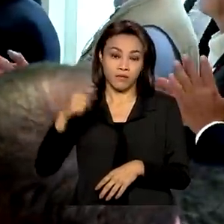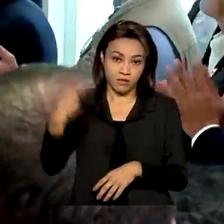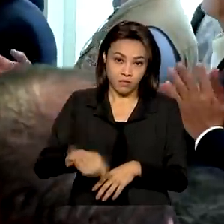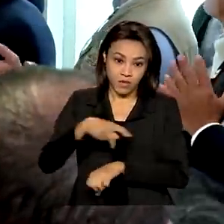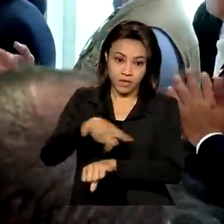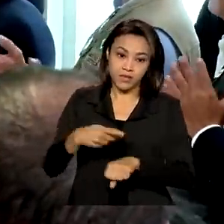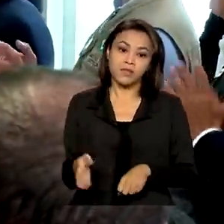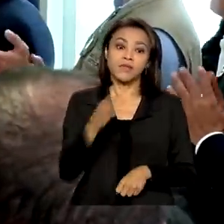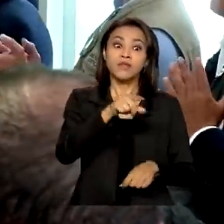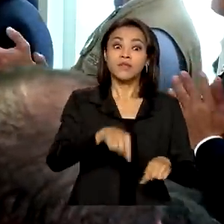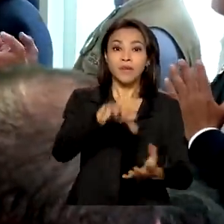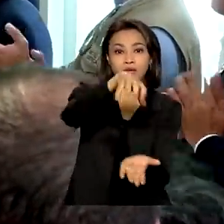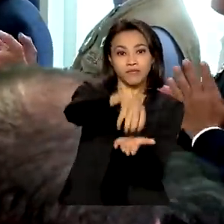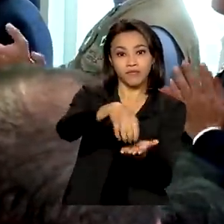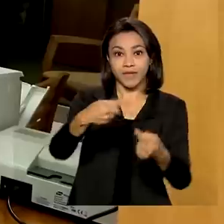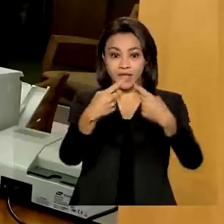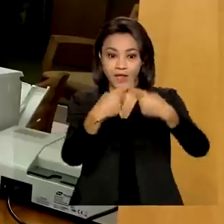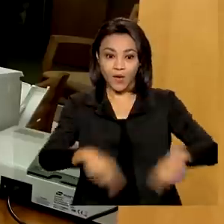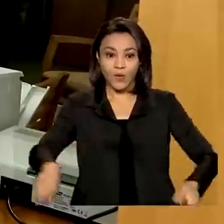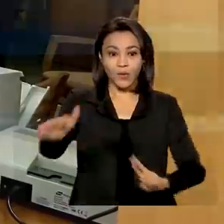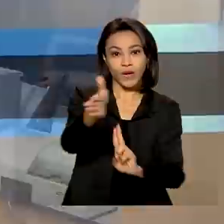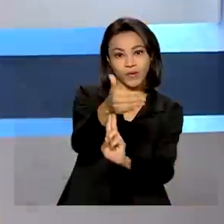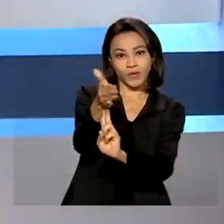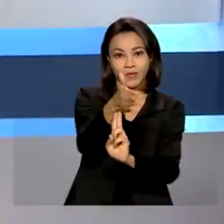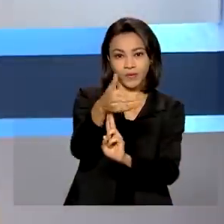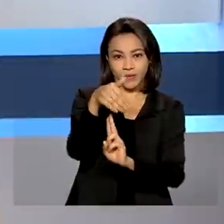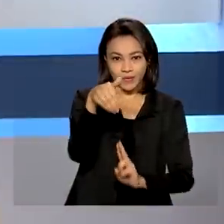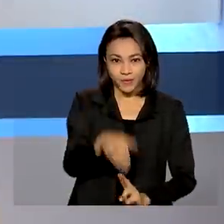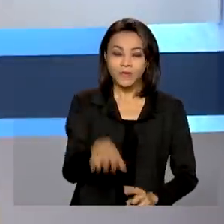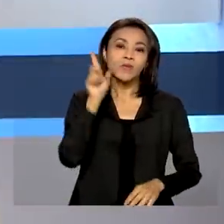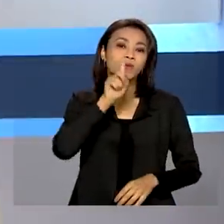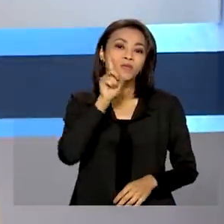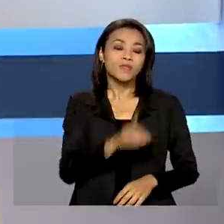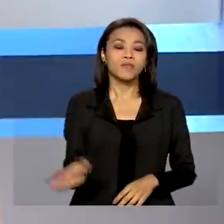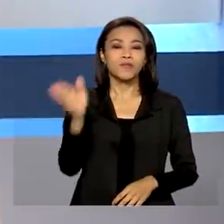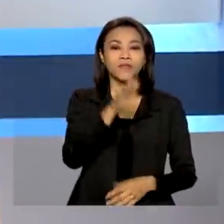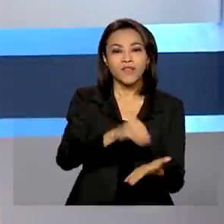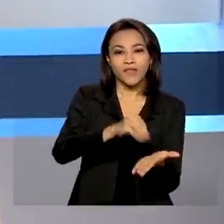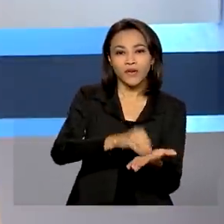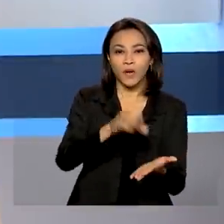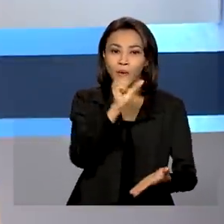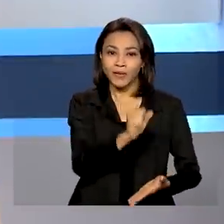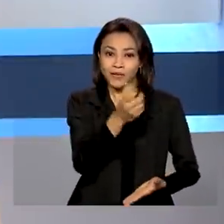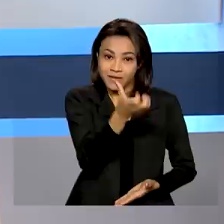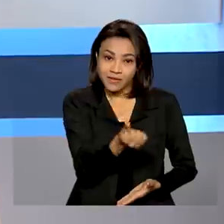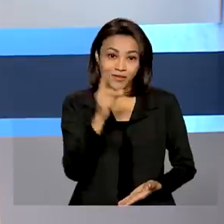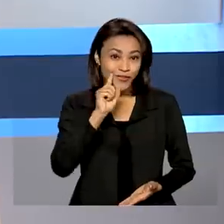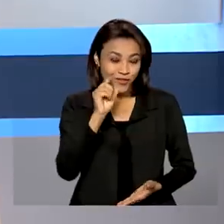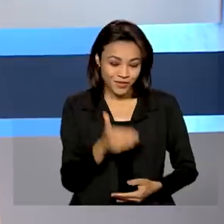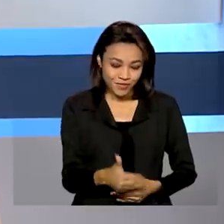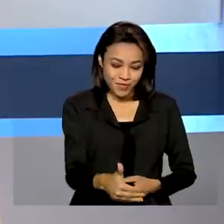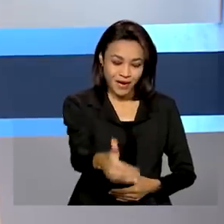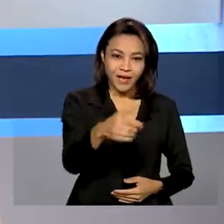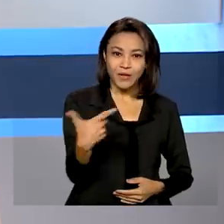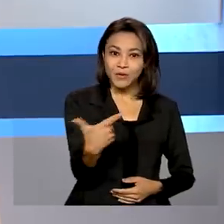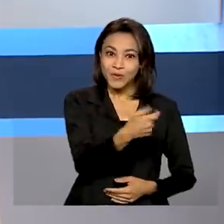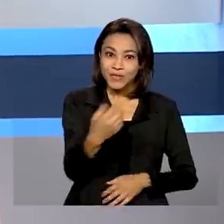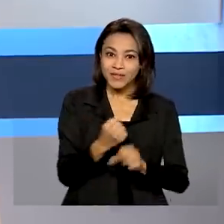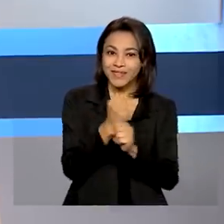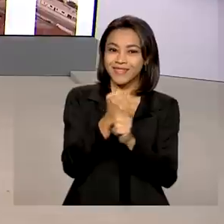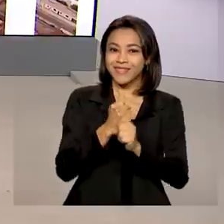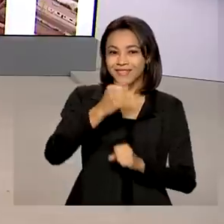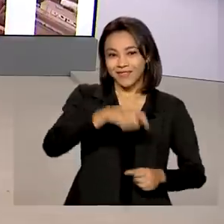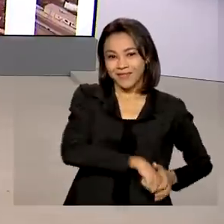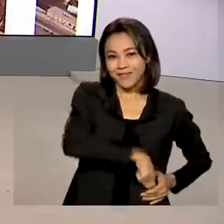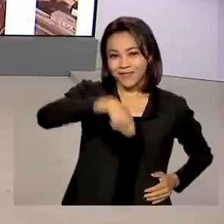vice-consulado do Brasil em Orlando. E faltam 86 dias para o bicentenário da independência do Brasil.